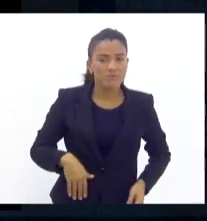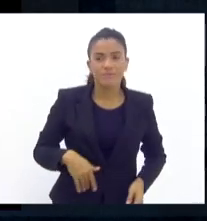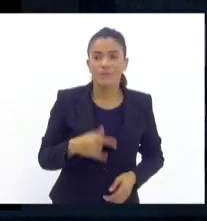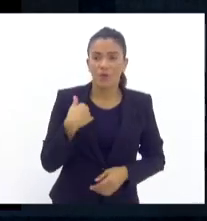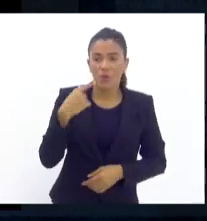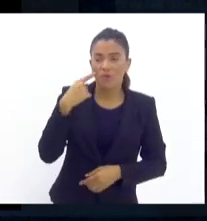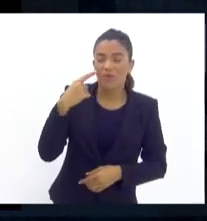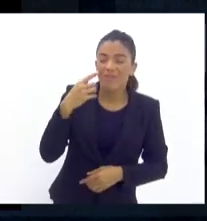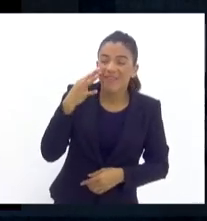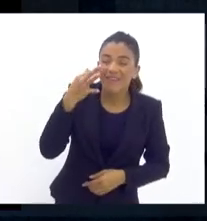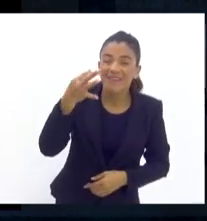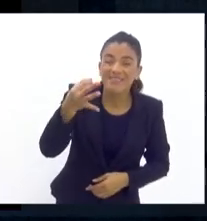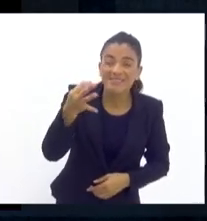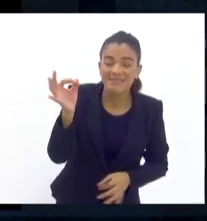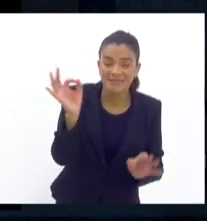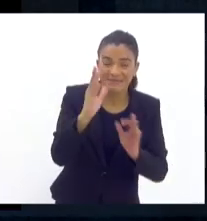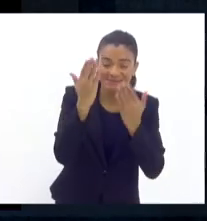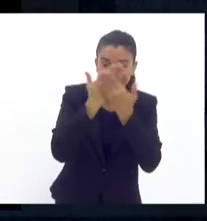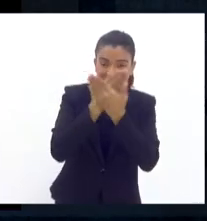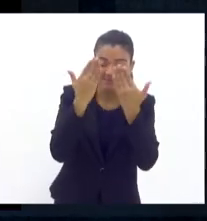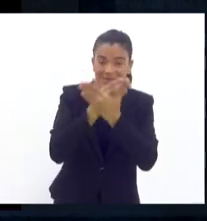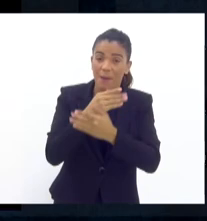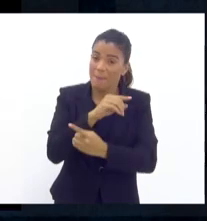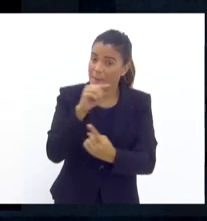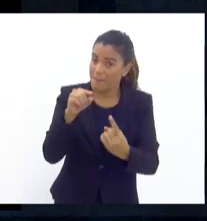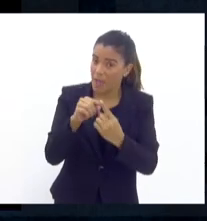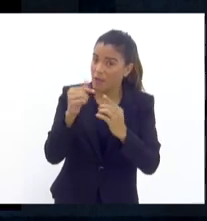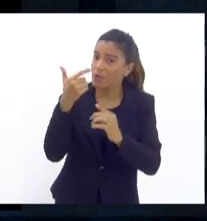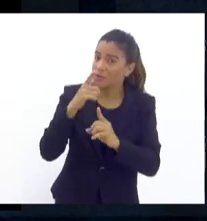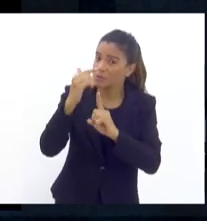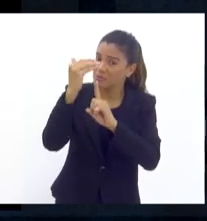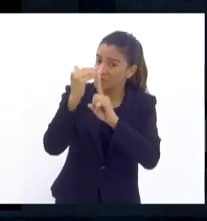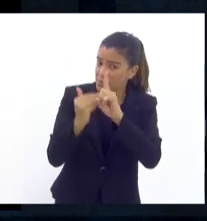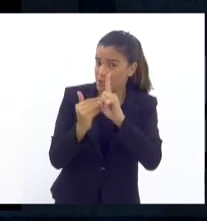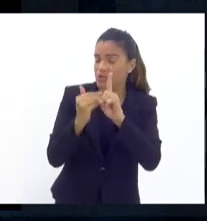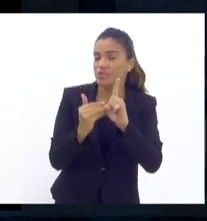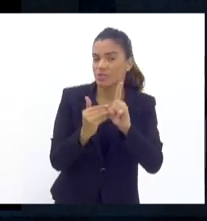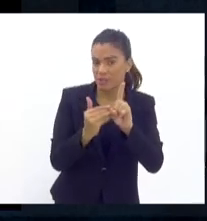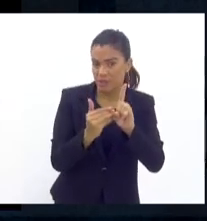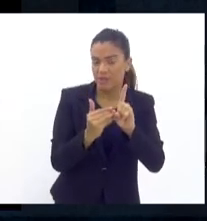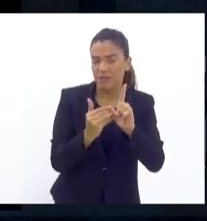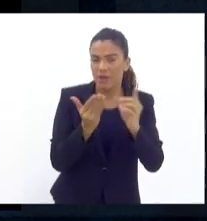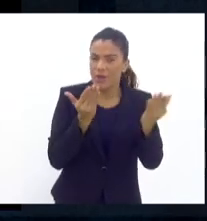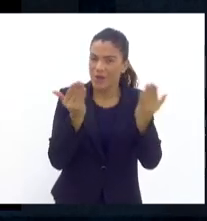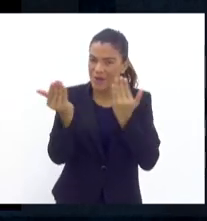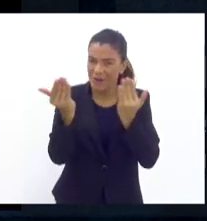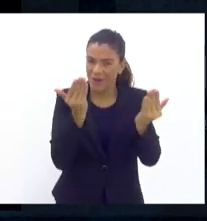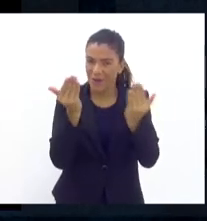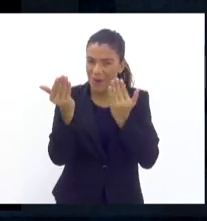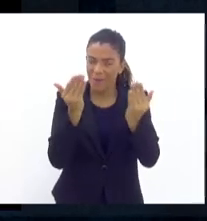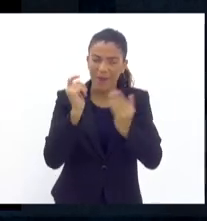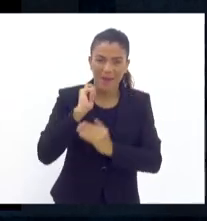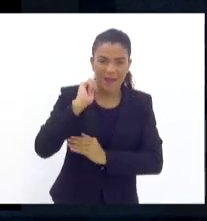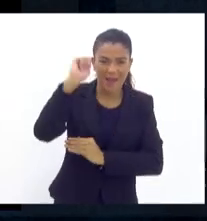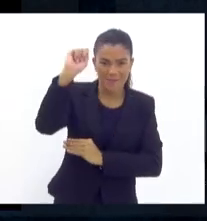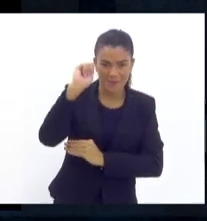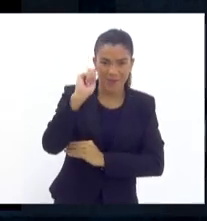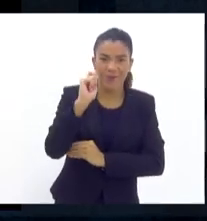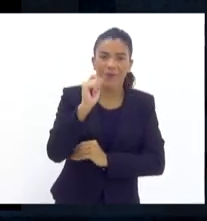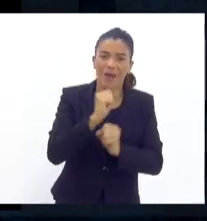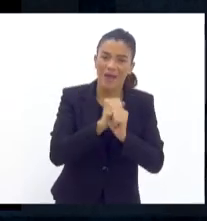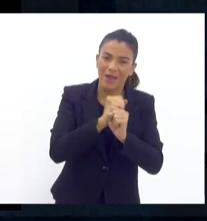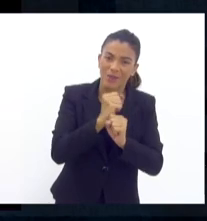para eu enxergar muito bem, mas nós ficamos dentro da meta e baixamos. Em relação ao abril de 2022,